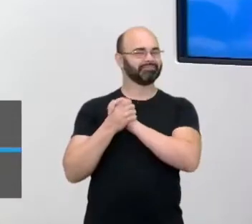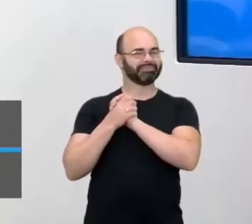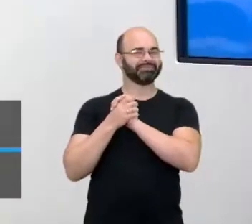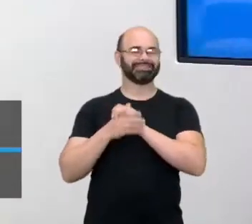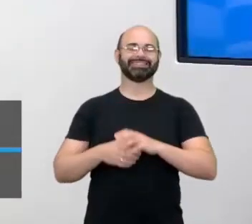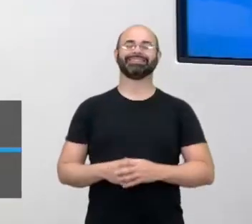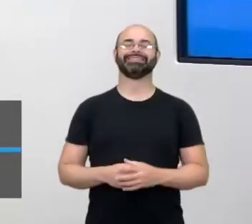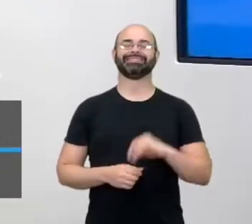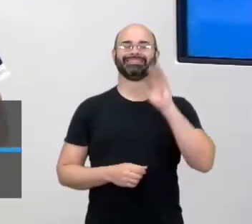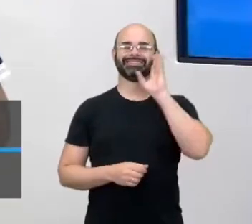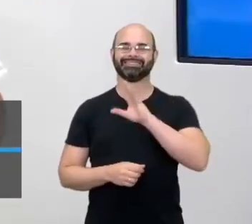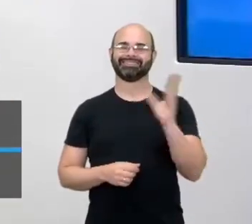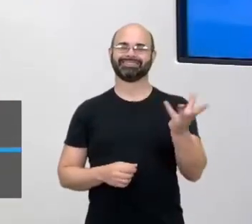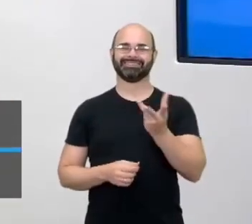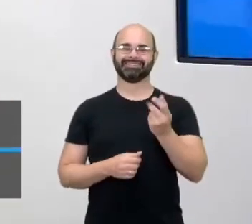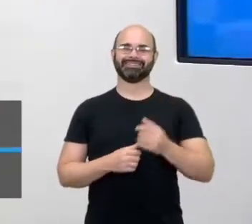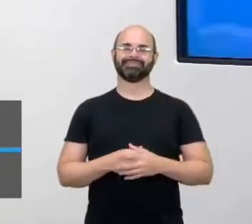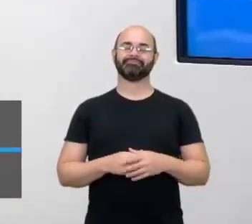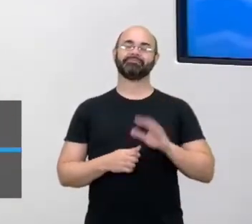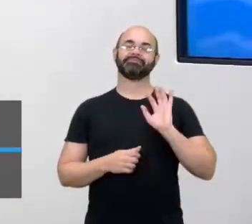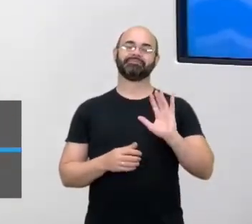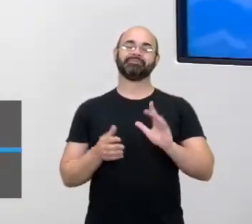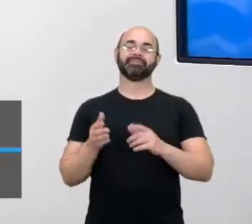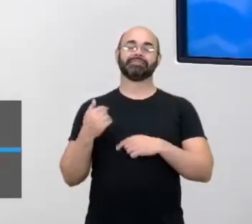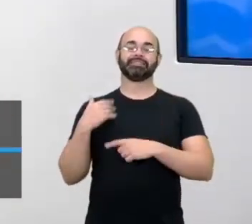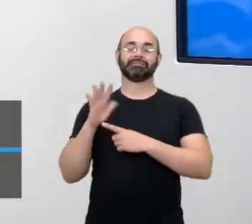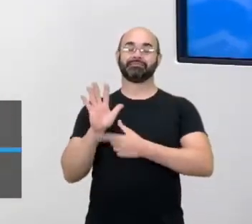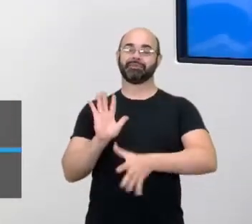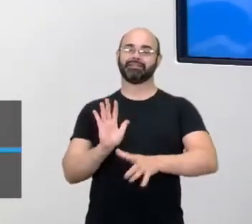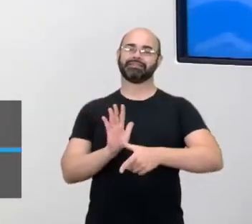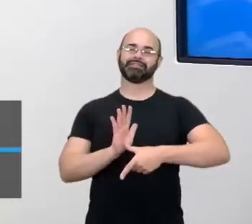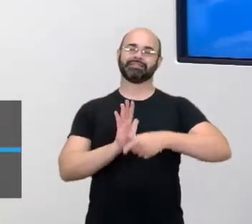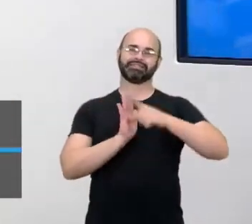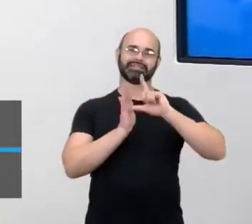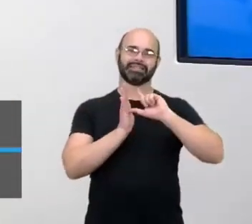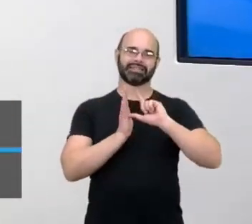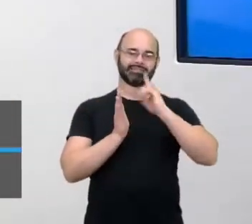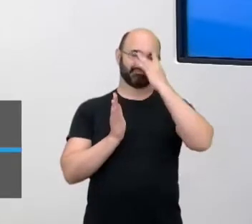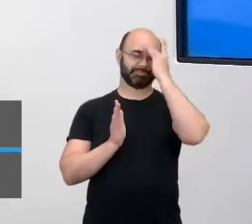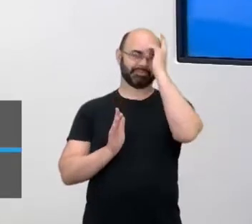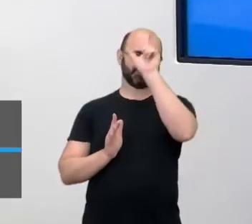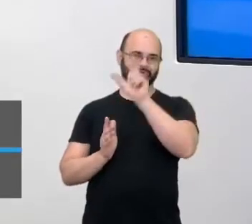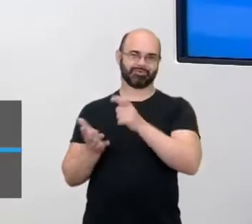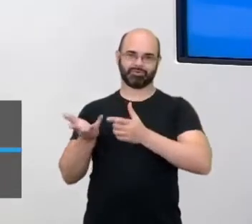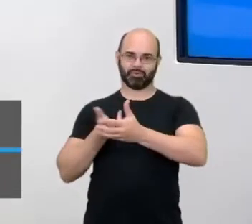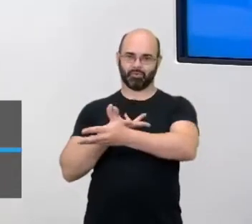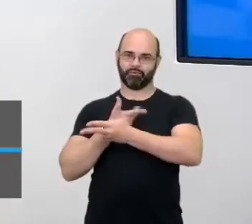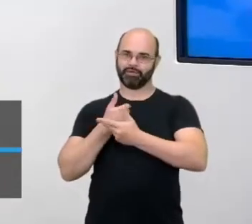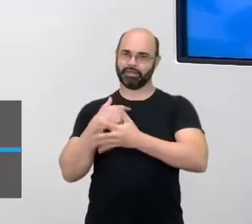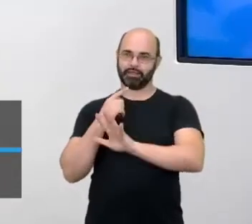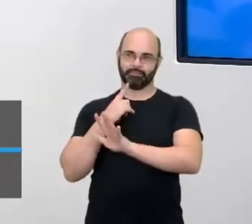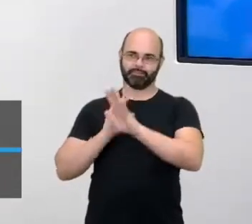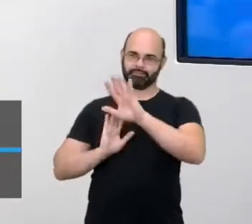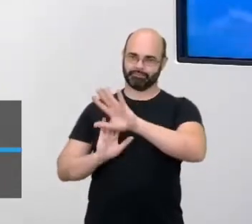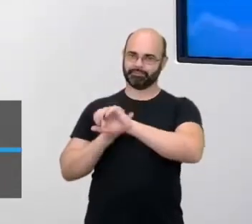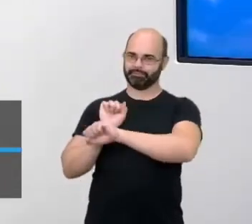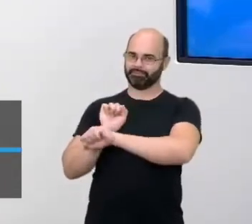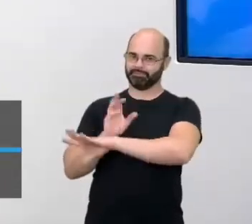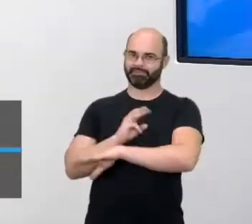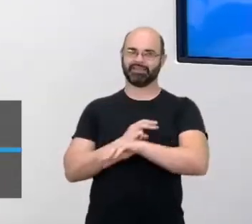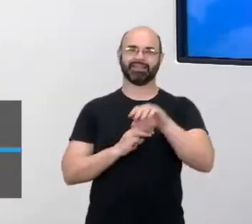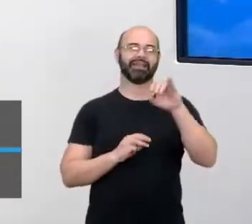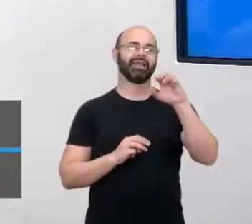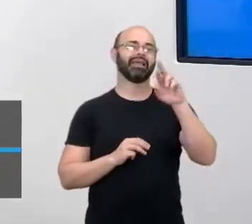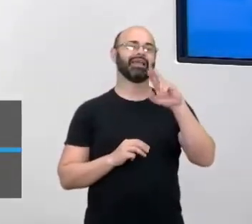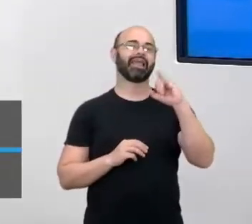isso é muito bacana, né? Antes de apresentar o nosso convidado, eu queria desejar bom dia aqui também para o Ricardo, que é o